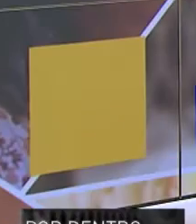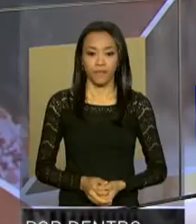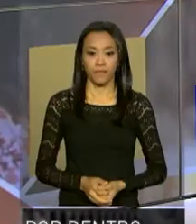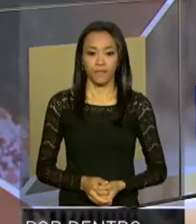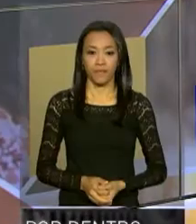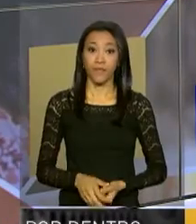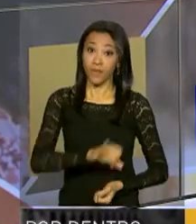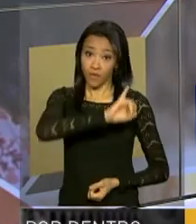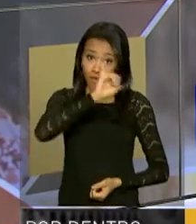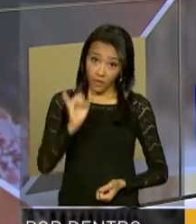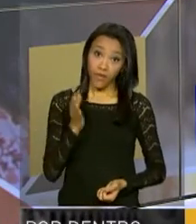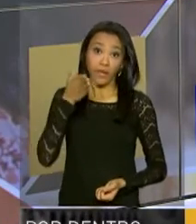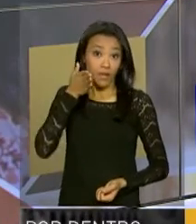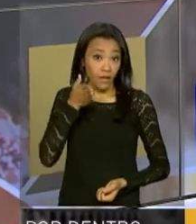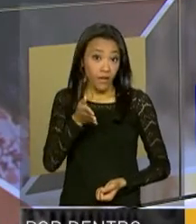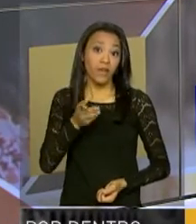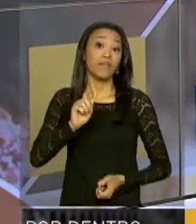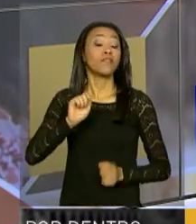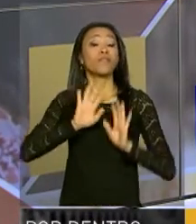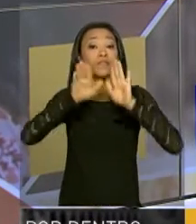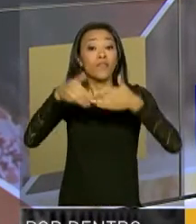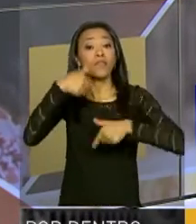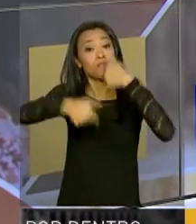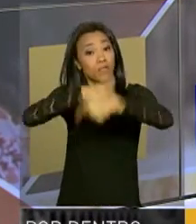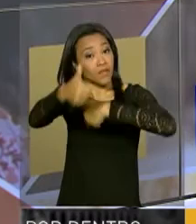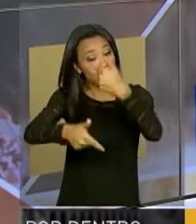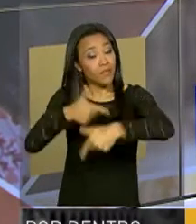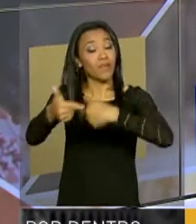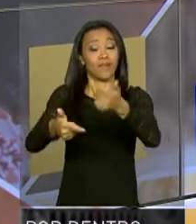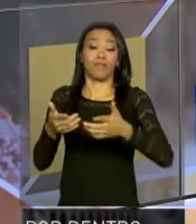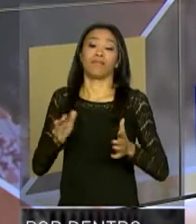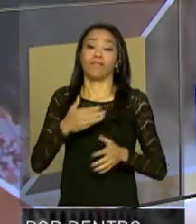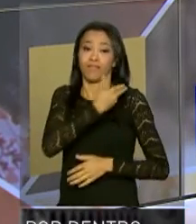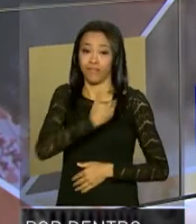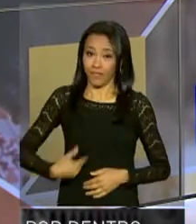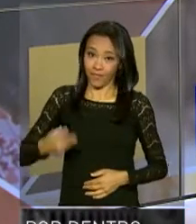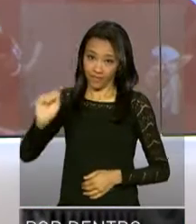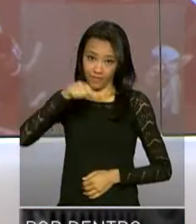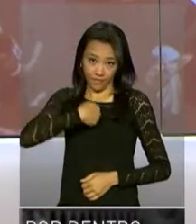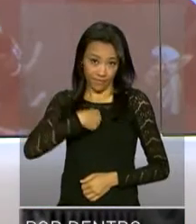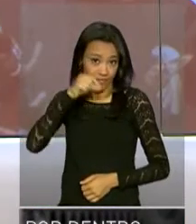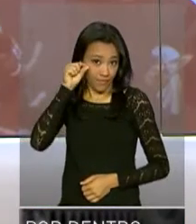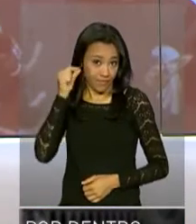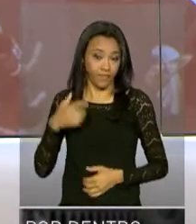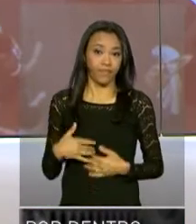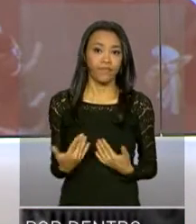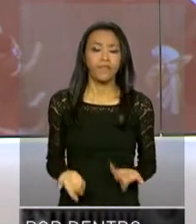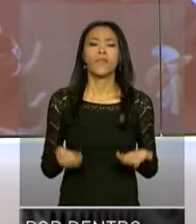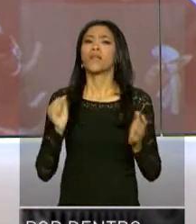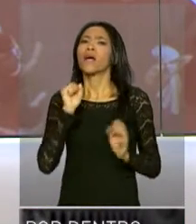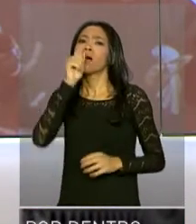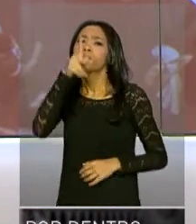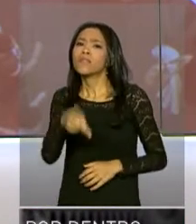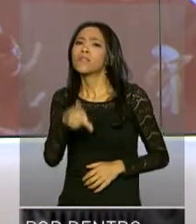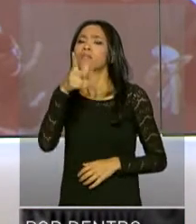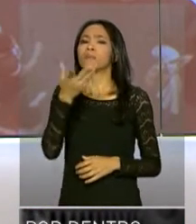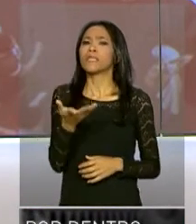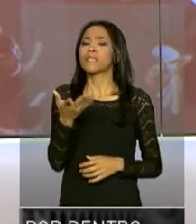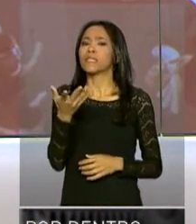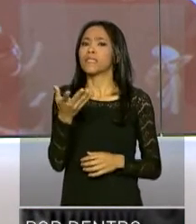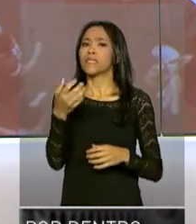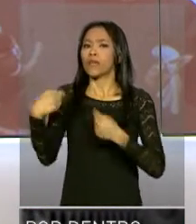Olá, este é o programa Por Dentro do Governo e eu sou Renata Corsini. A Previdência Social está sendo